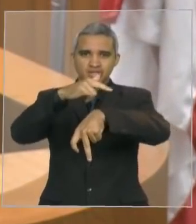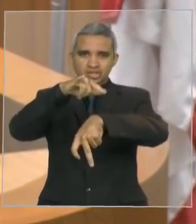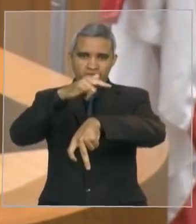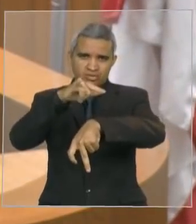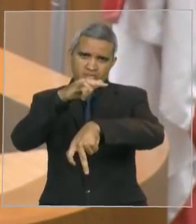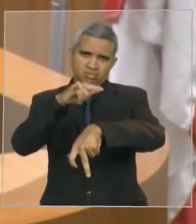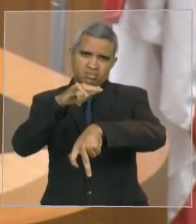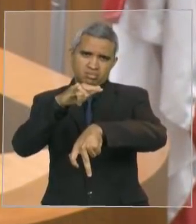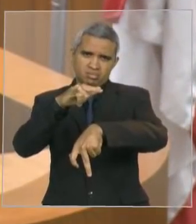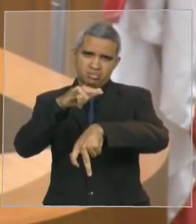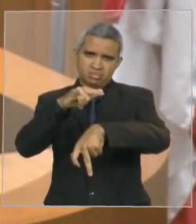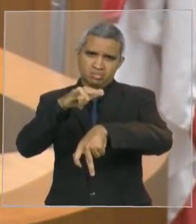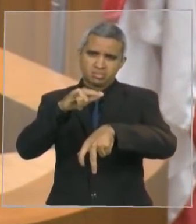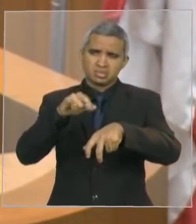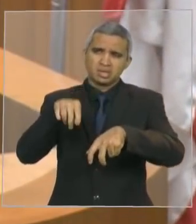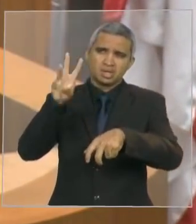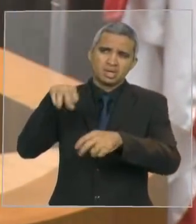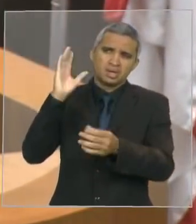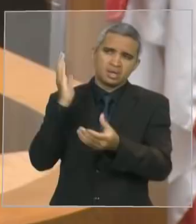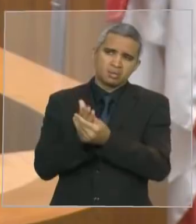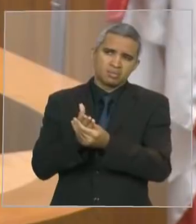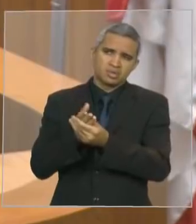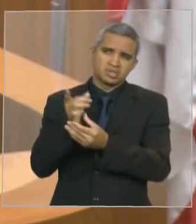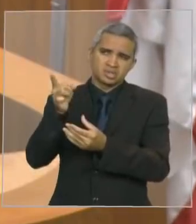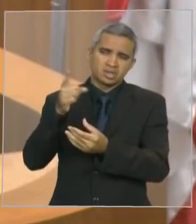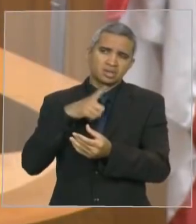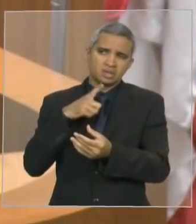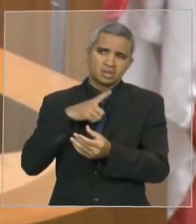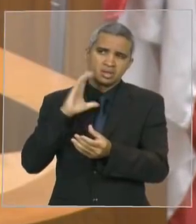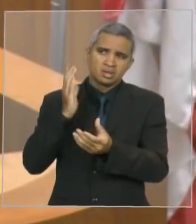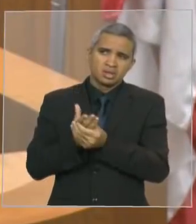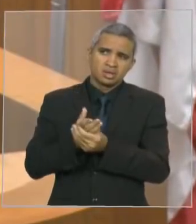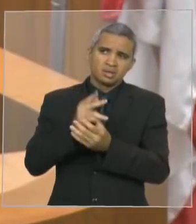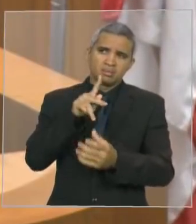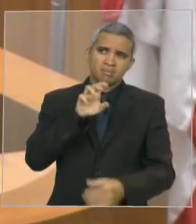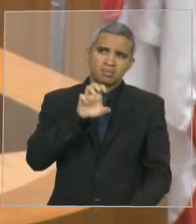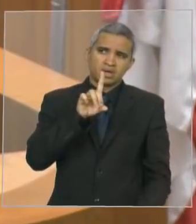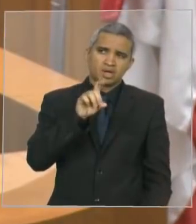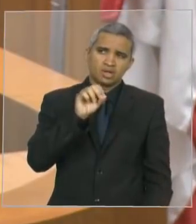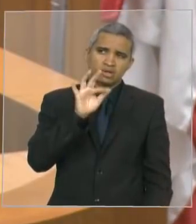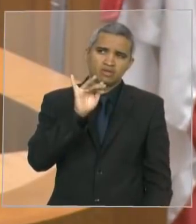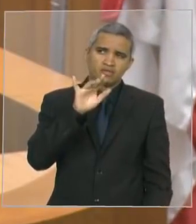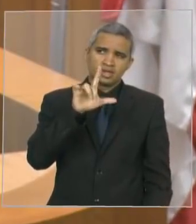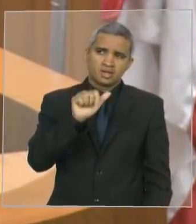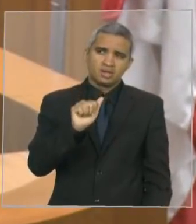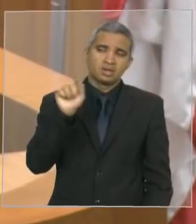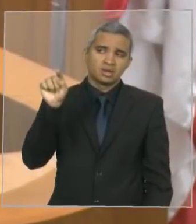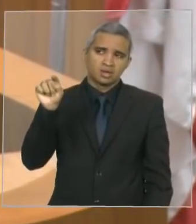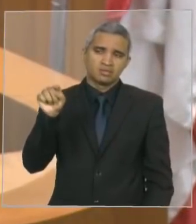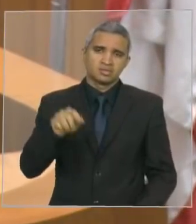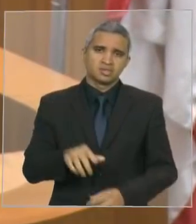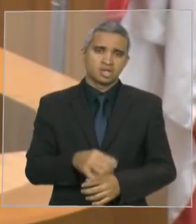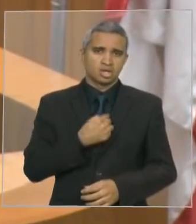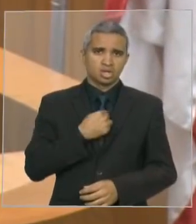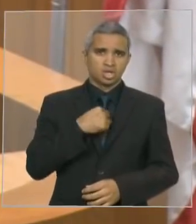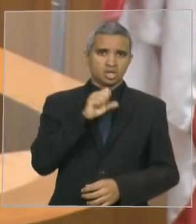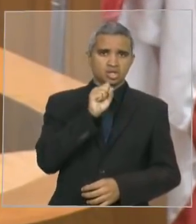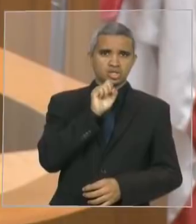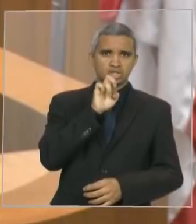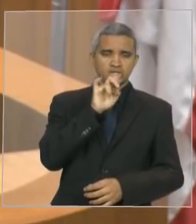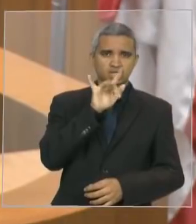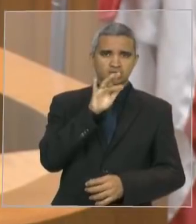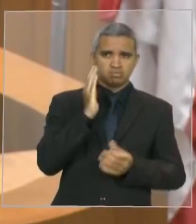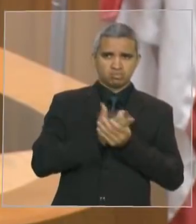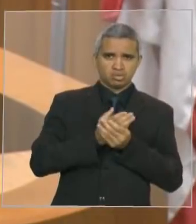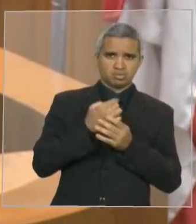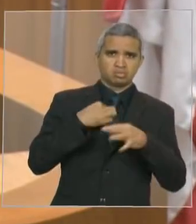e condenado por pedofilia pelo Tribunal de Justiça do Estado do Maranhão, não é o deputado Sérgio Vieira, é o pré-candidato que se diz pré-candidato Luiz James.